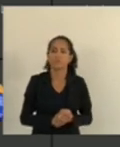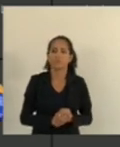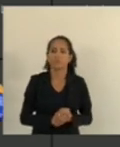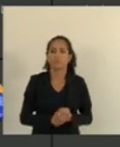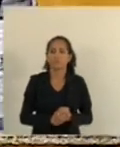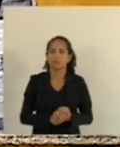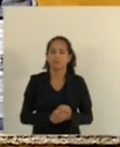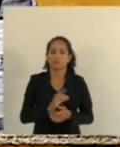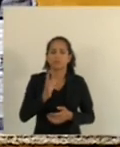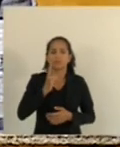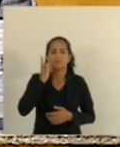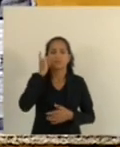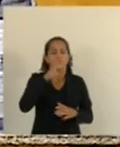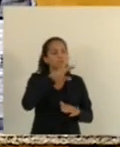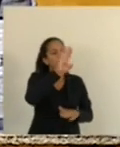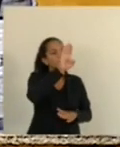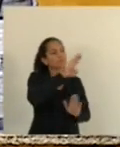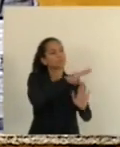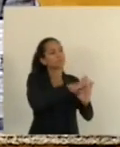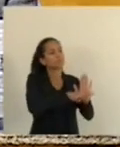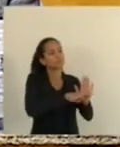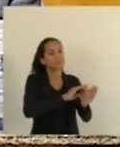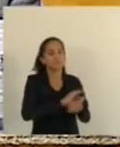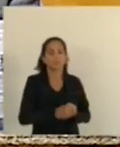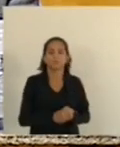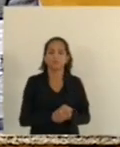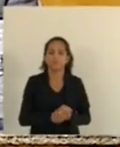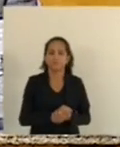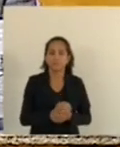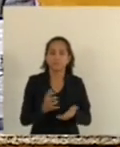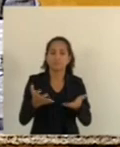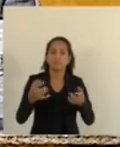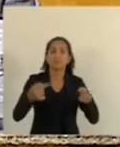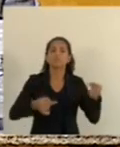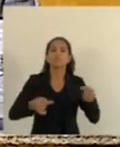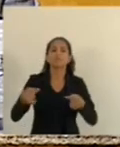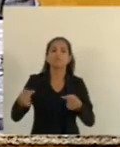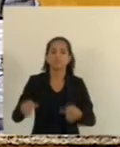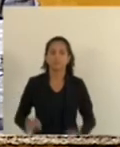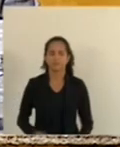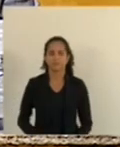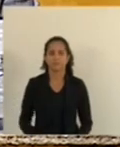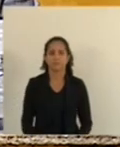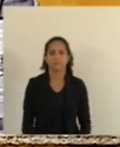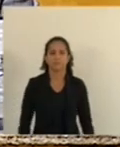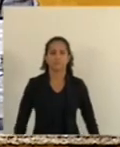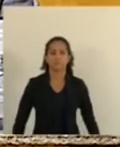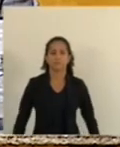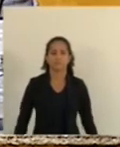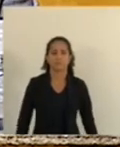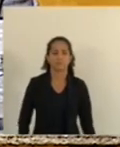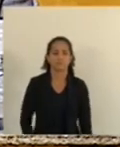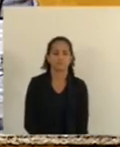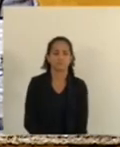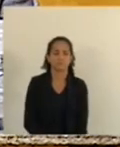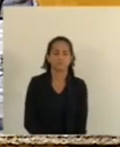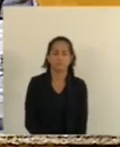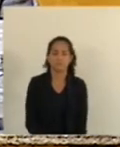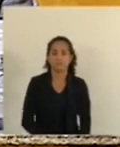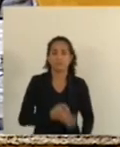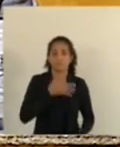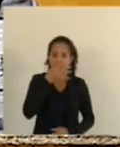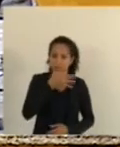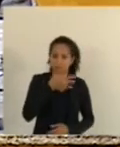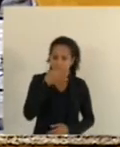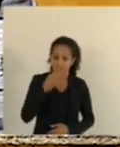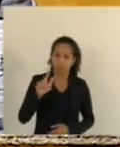Deputado Gandini Oi deputado Presidente Deputado Gandini Eu quero discutir Eu gostaria de Sugerir ao deputado Gandini Se